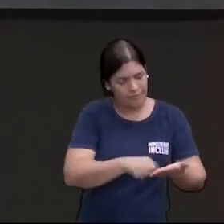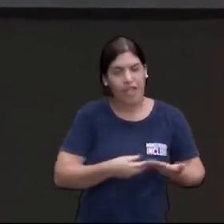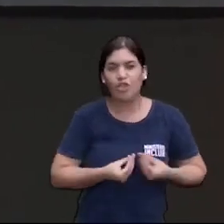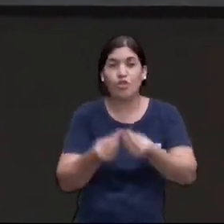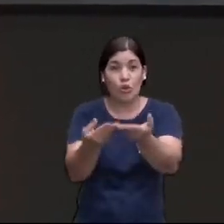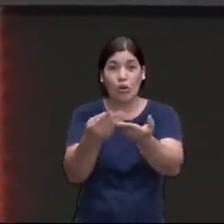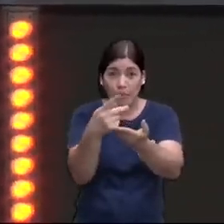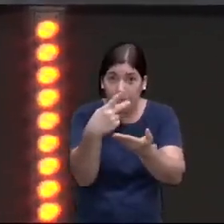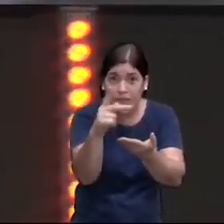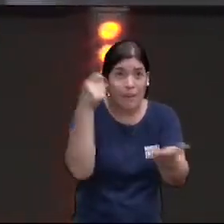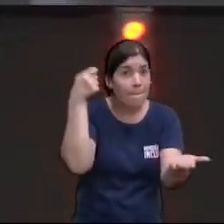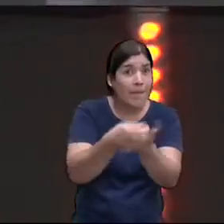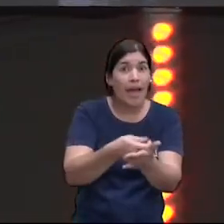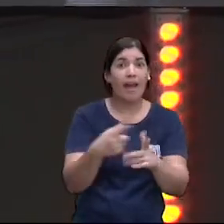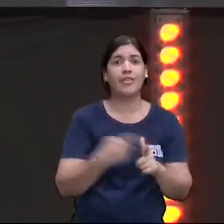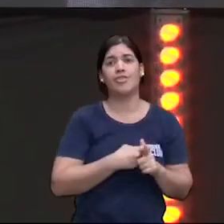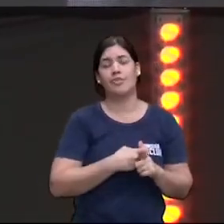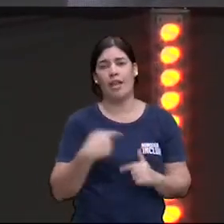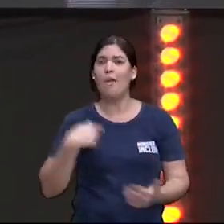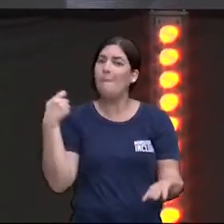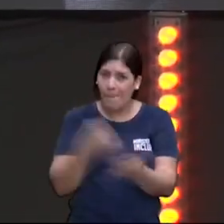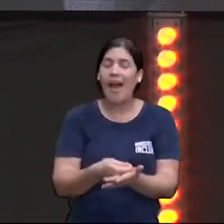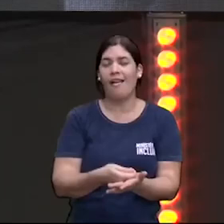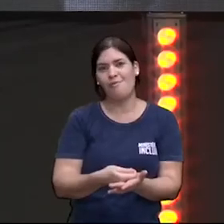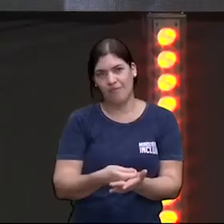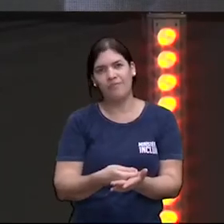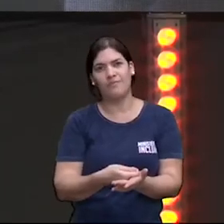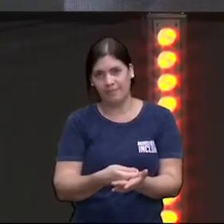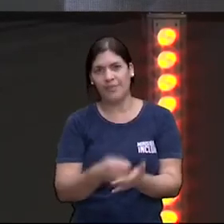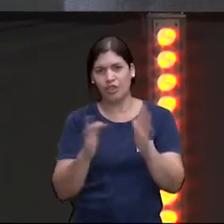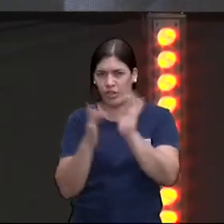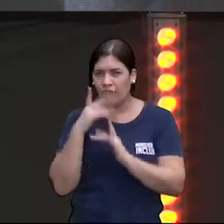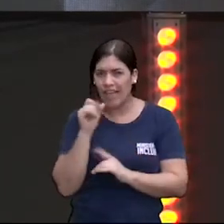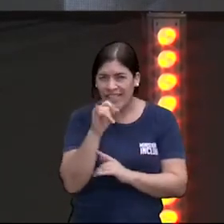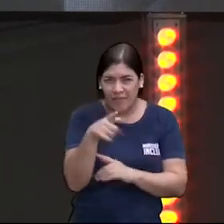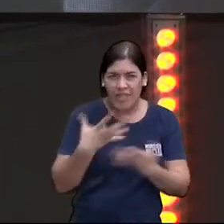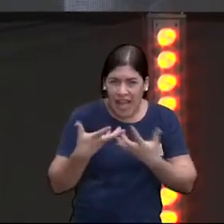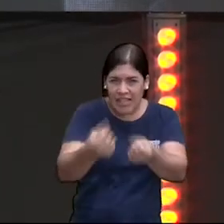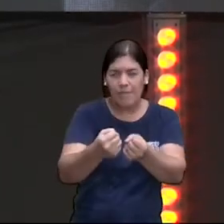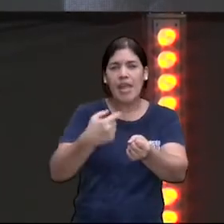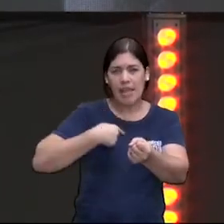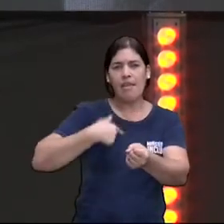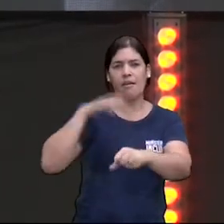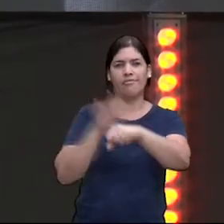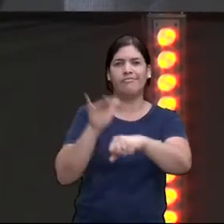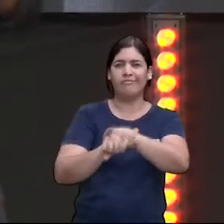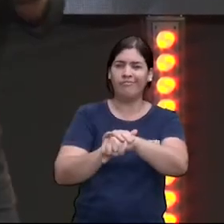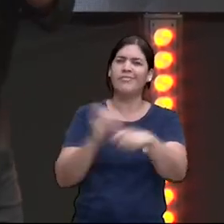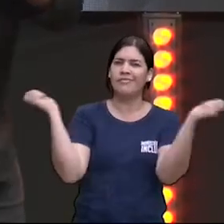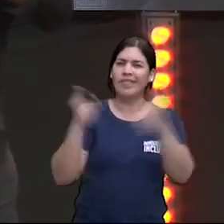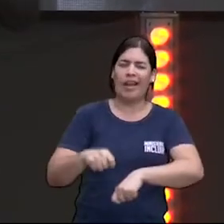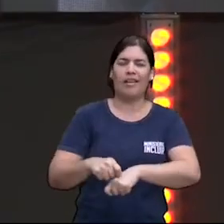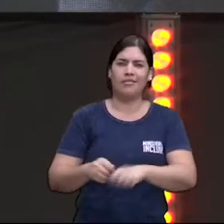eu eu banco a conta se você me receber eu vou te livrar das